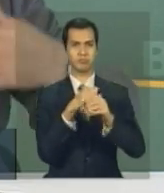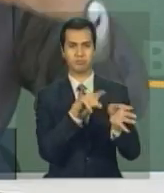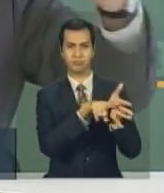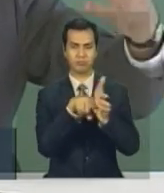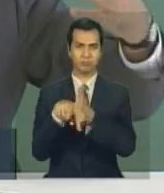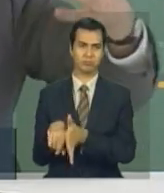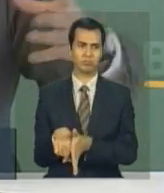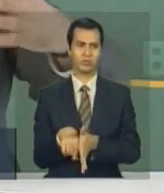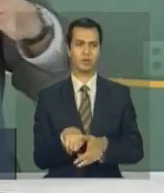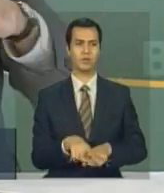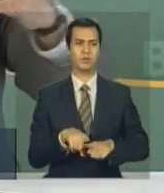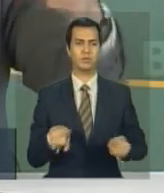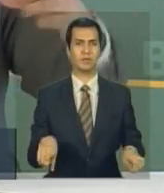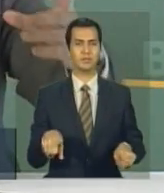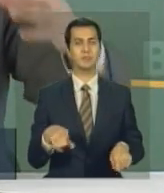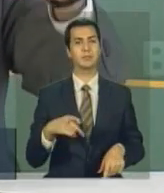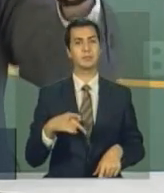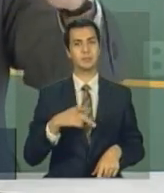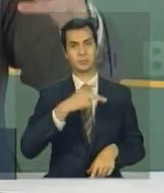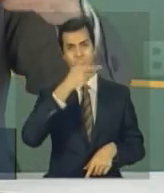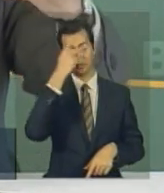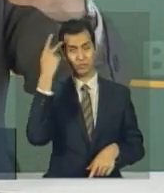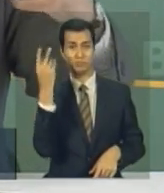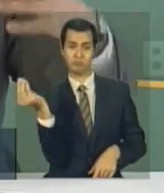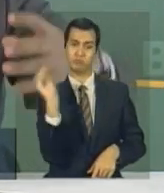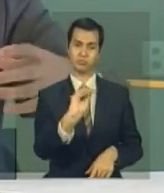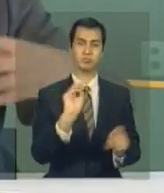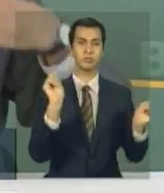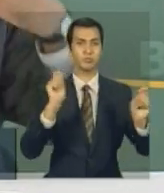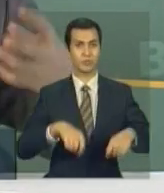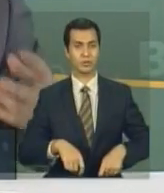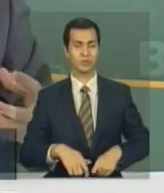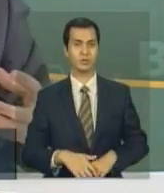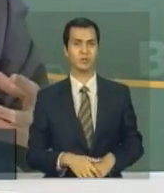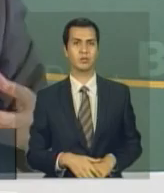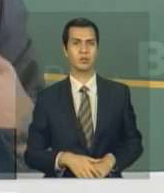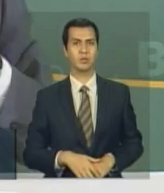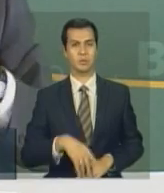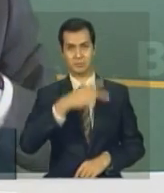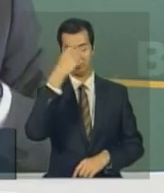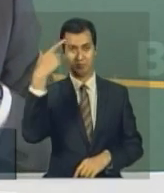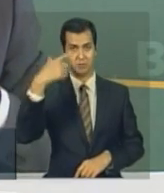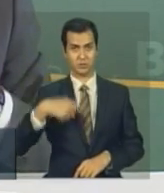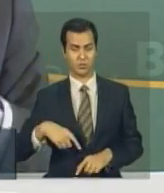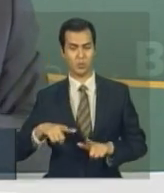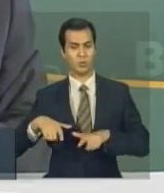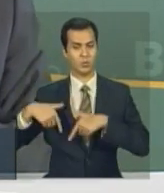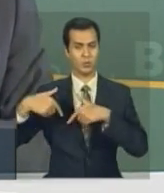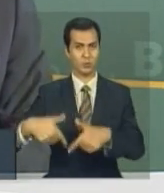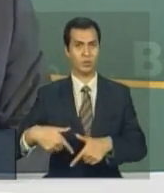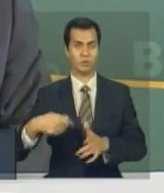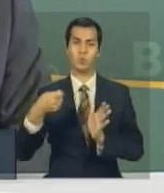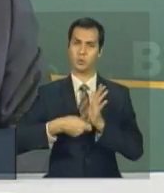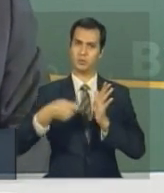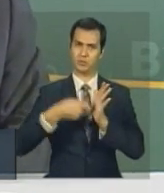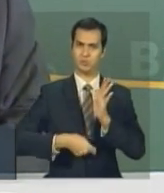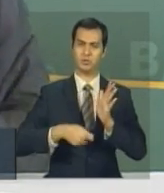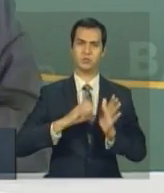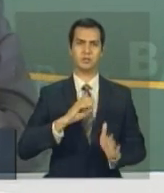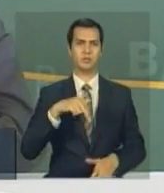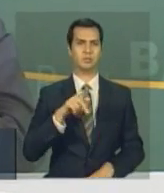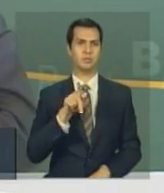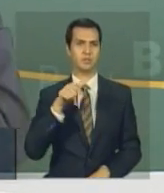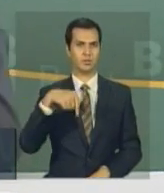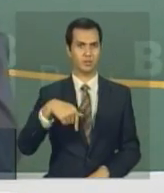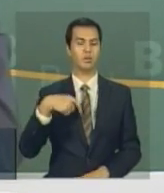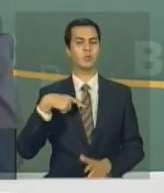ultra hábeis em fazer uma divulgação, mas ali já é uma abertura, ele tem que fazer o esforço e é cobrado por isso, porque a agência exige, se